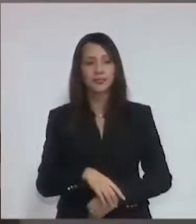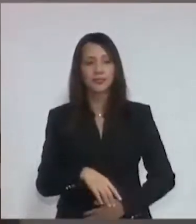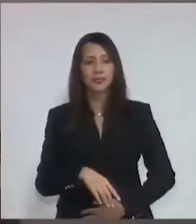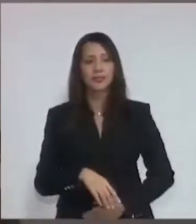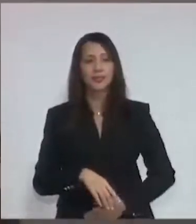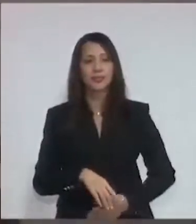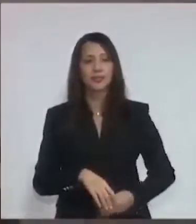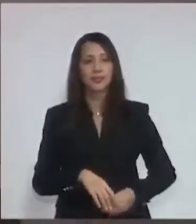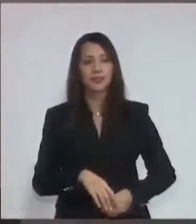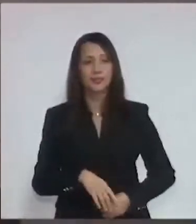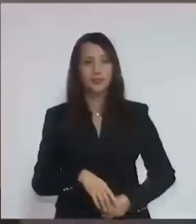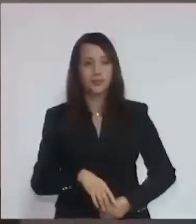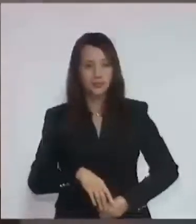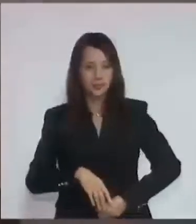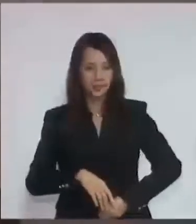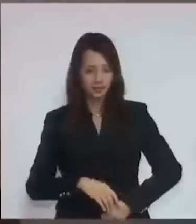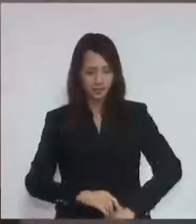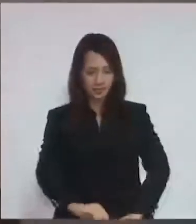Para mim,